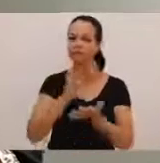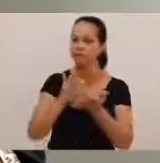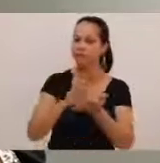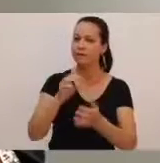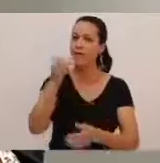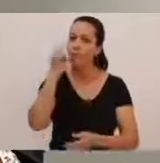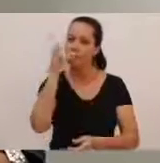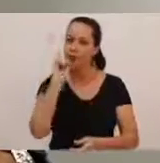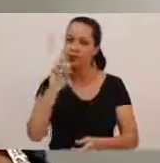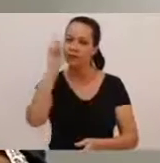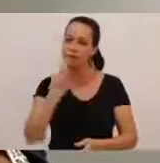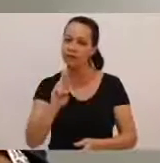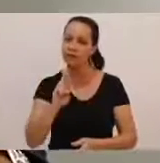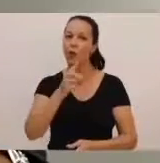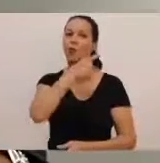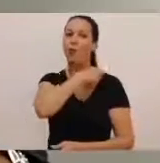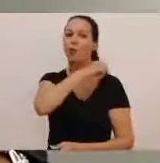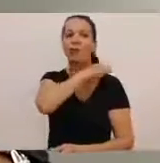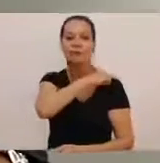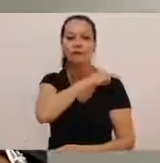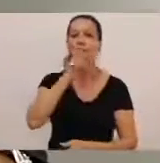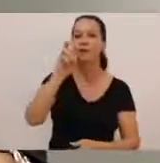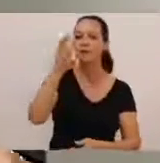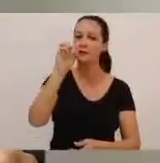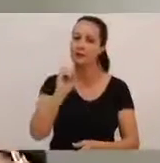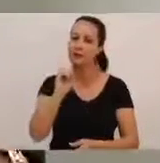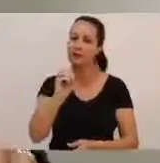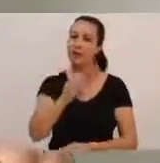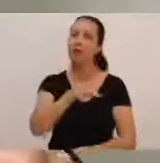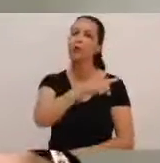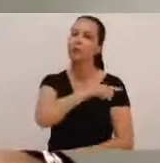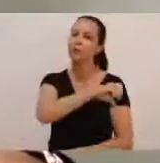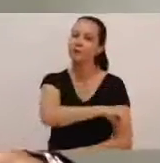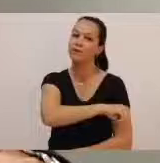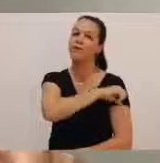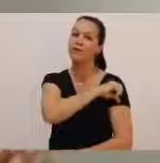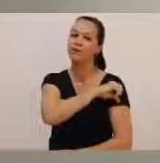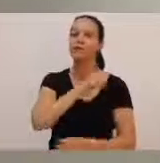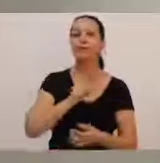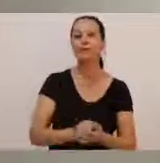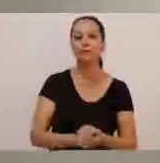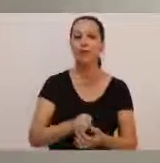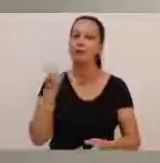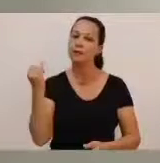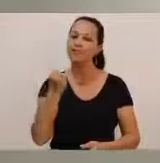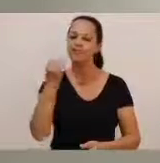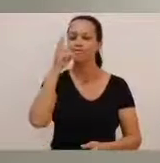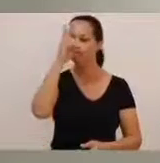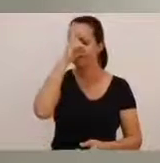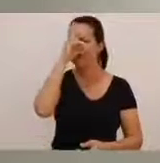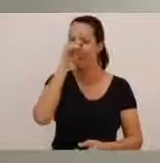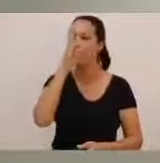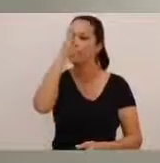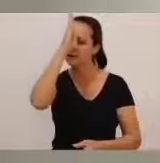inscrição, R$ 80,00 para o nível médio e R 50,00 para o ensino fundamental. É importante